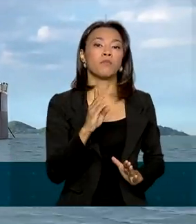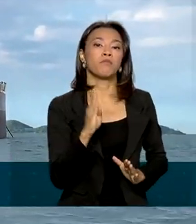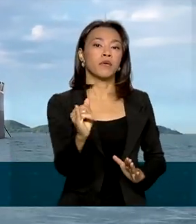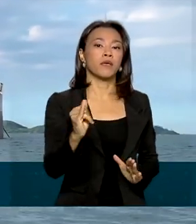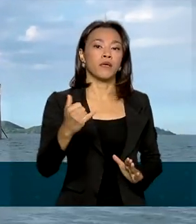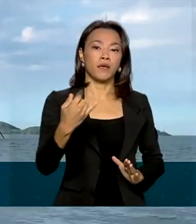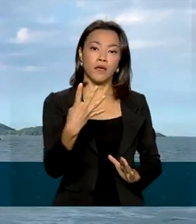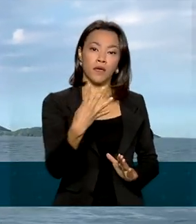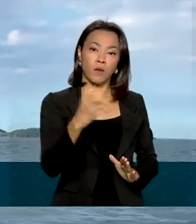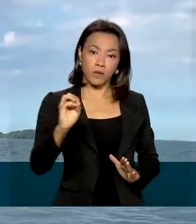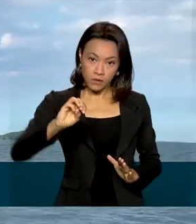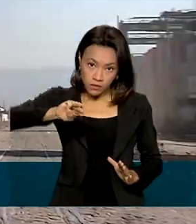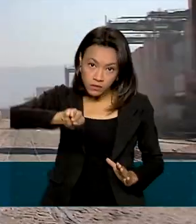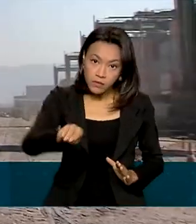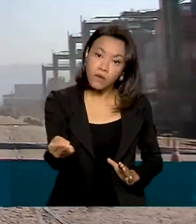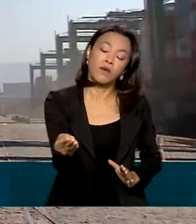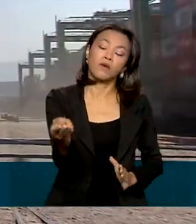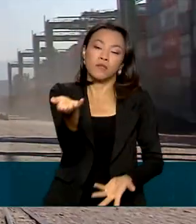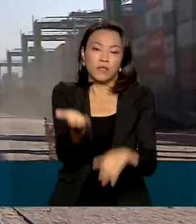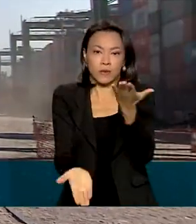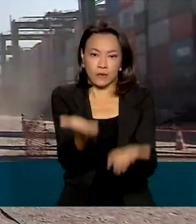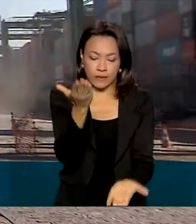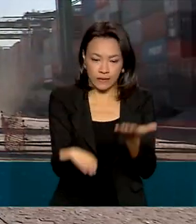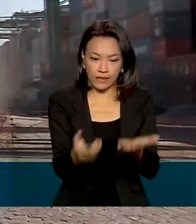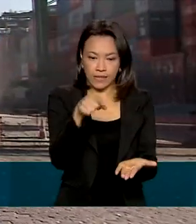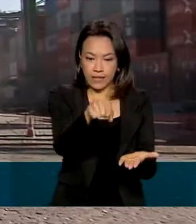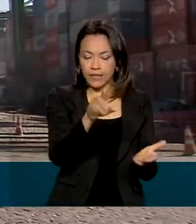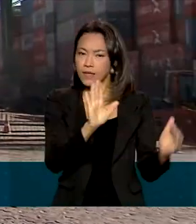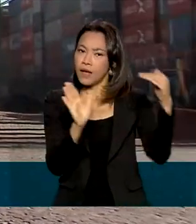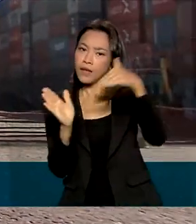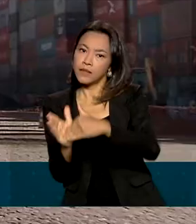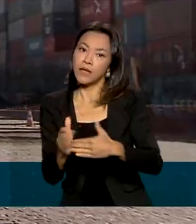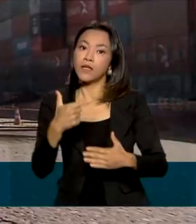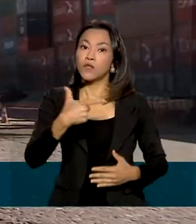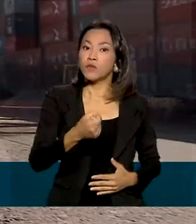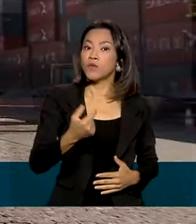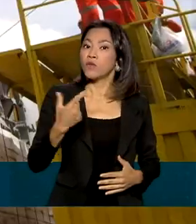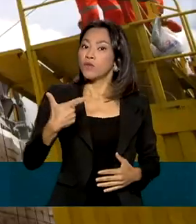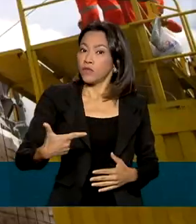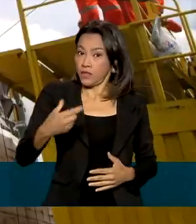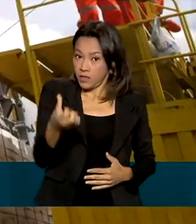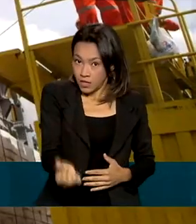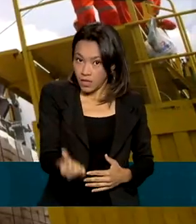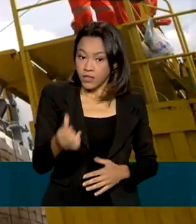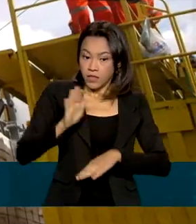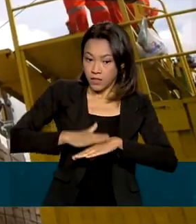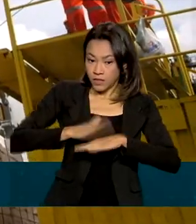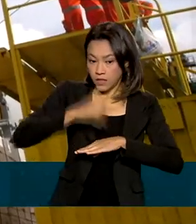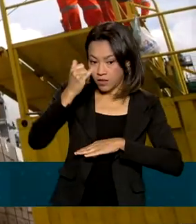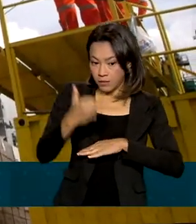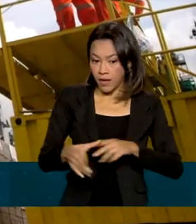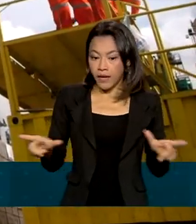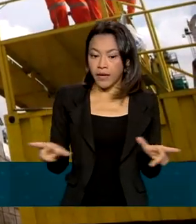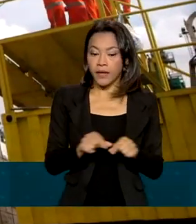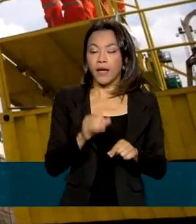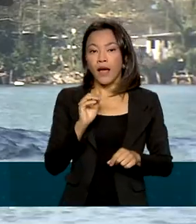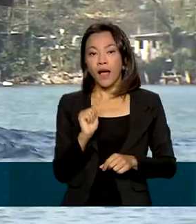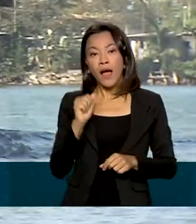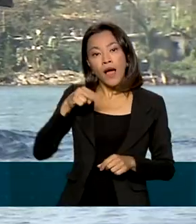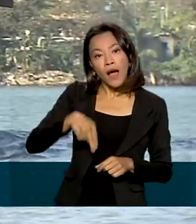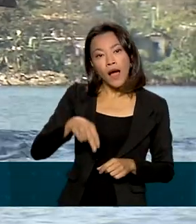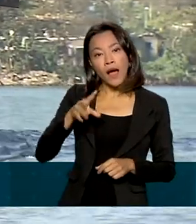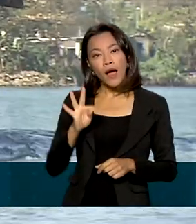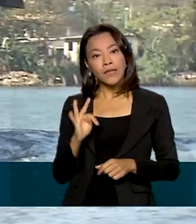milhões de toneladas em cargas até 2026. Segundo a ANTAC, a Agência Nacional